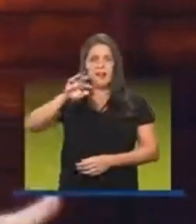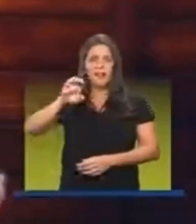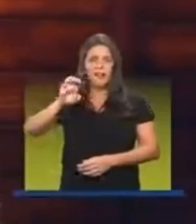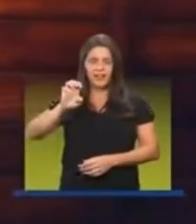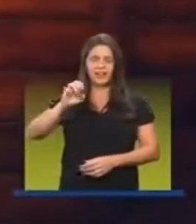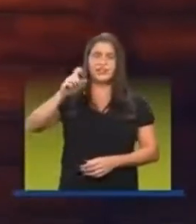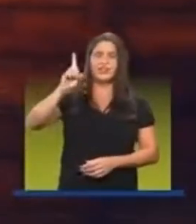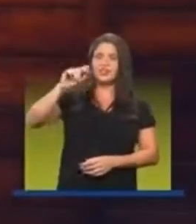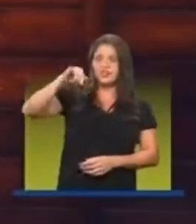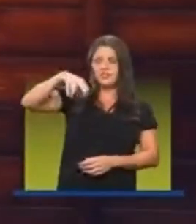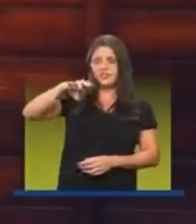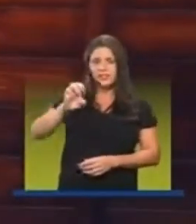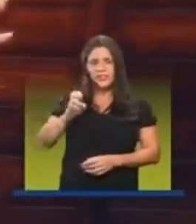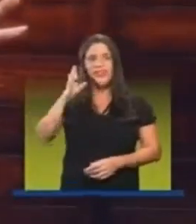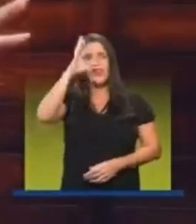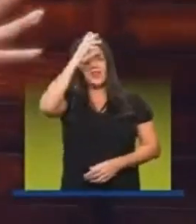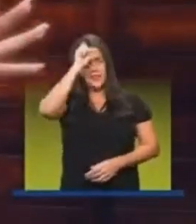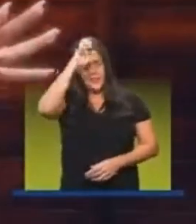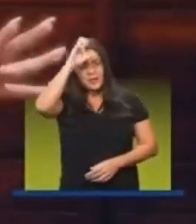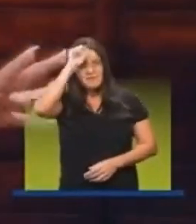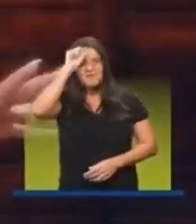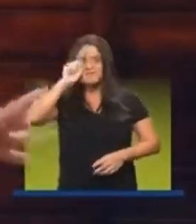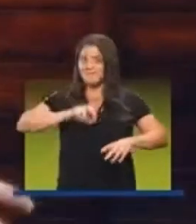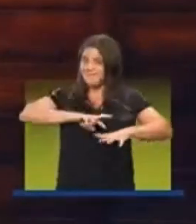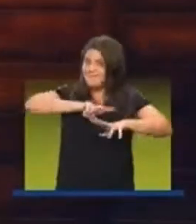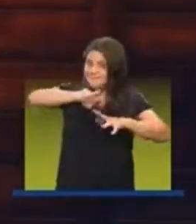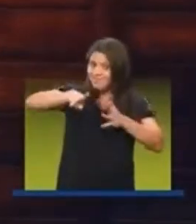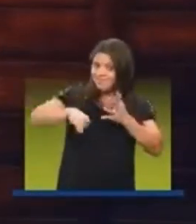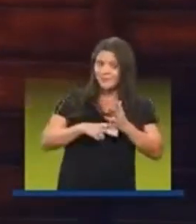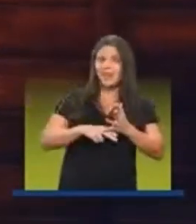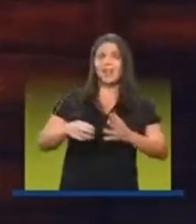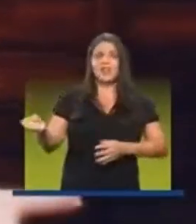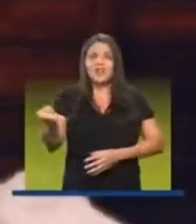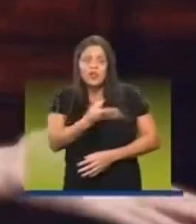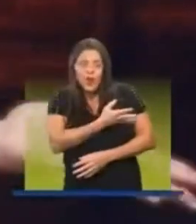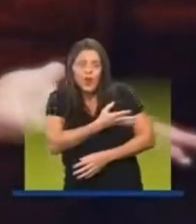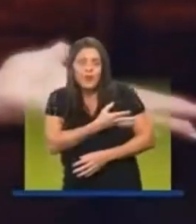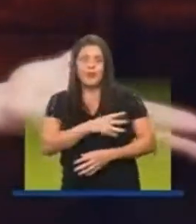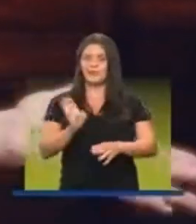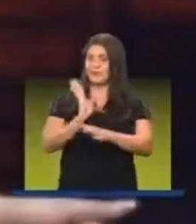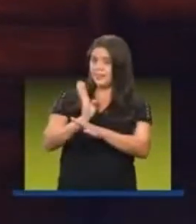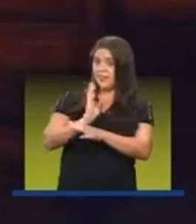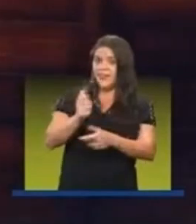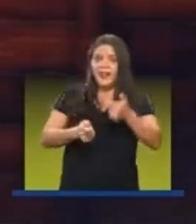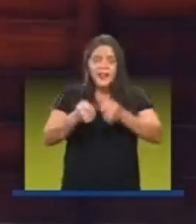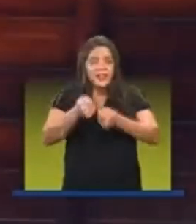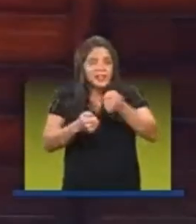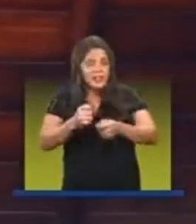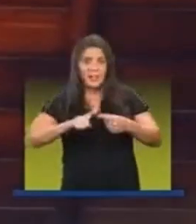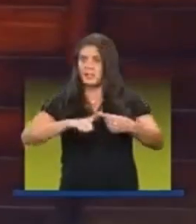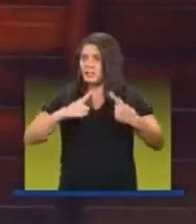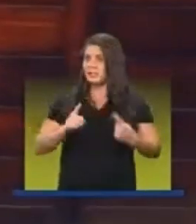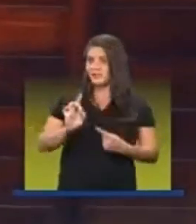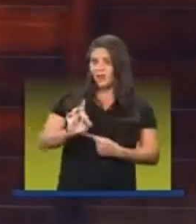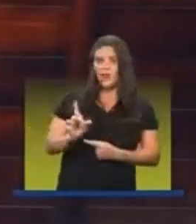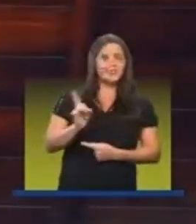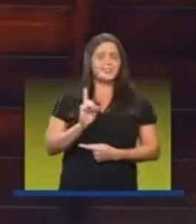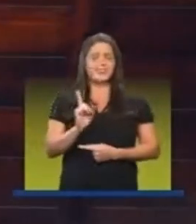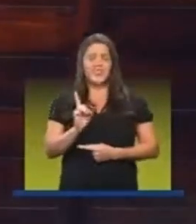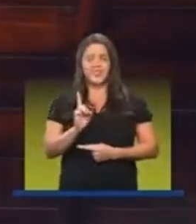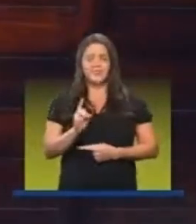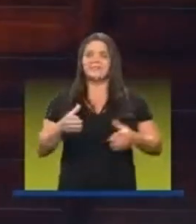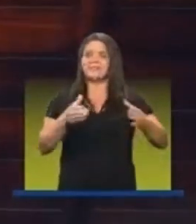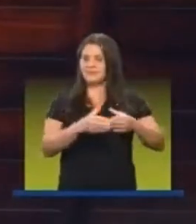projeto onde a criançada aprende muita coisa nova, como cinema e games. Mas não é só isso não.